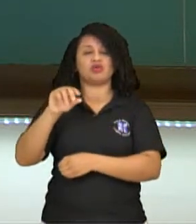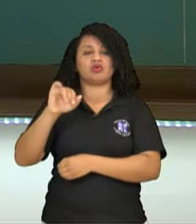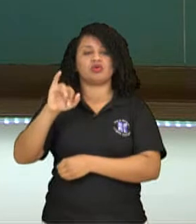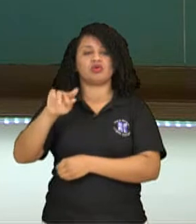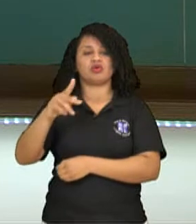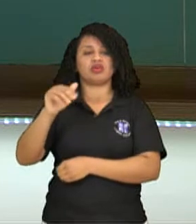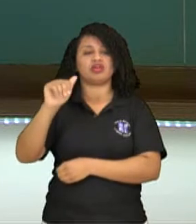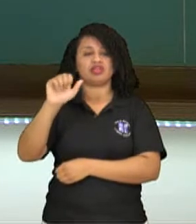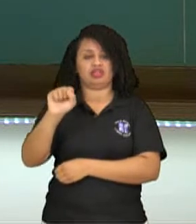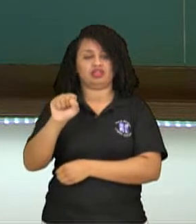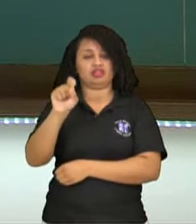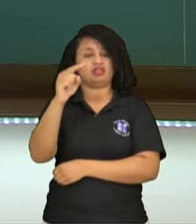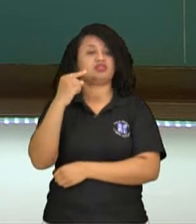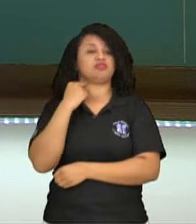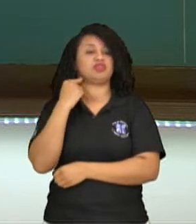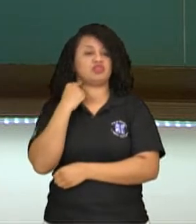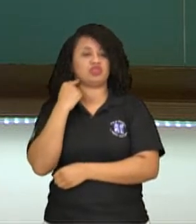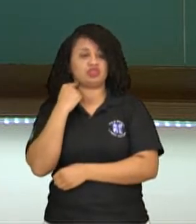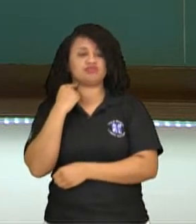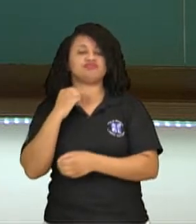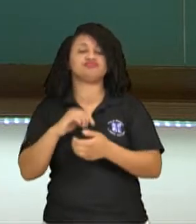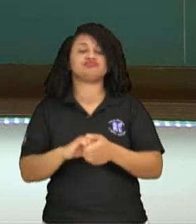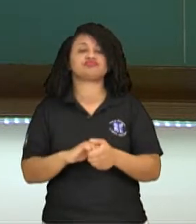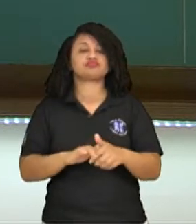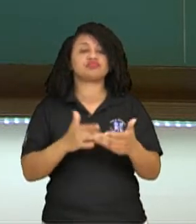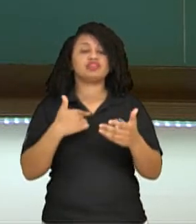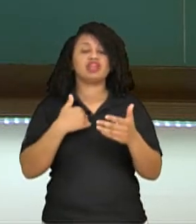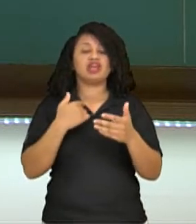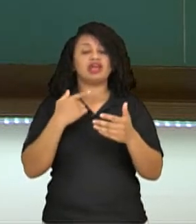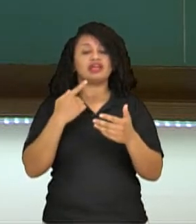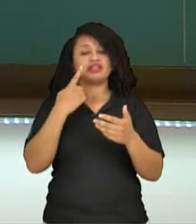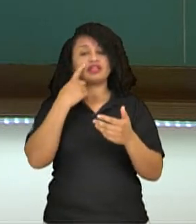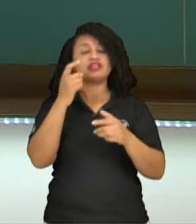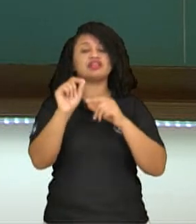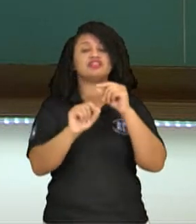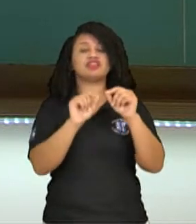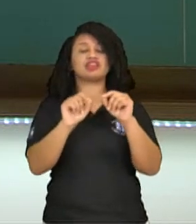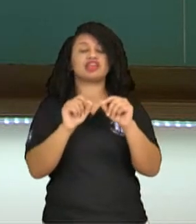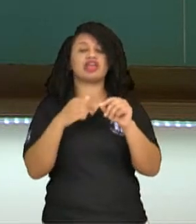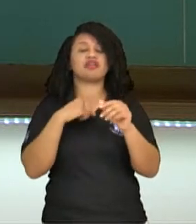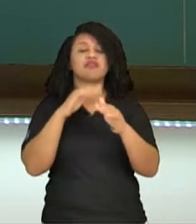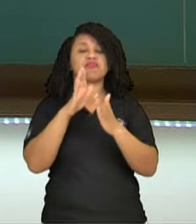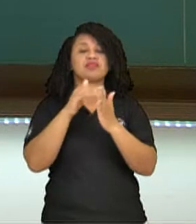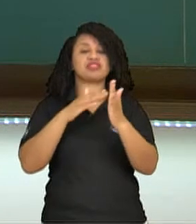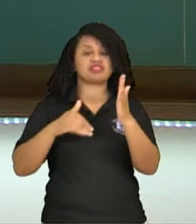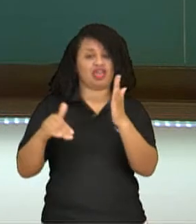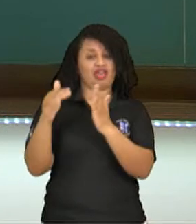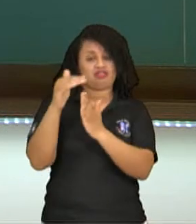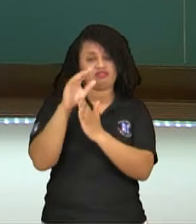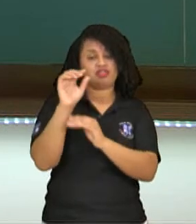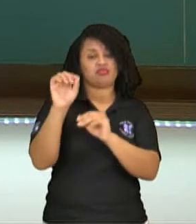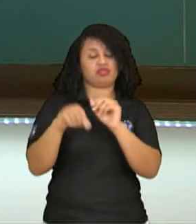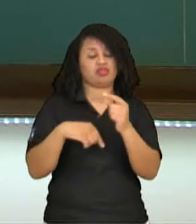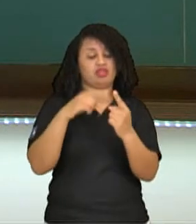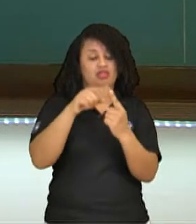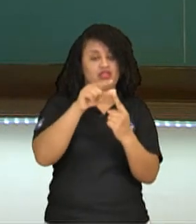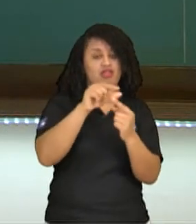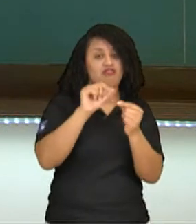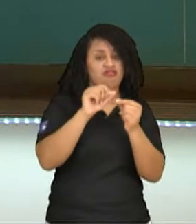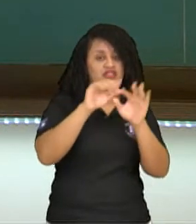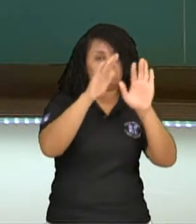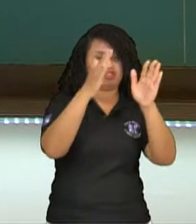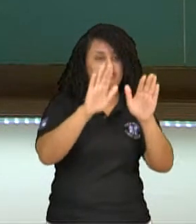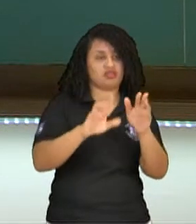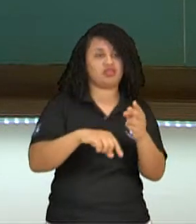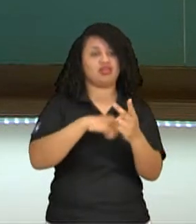em Bom Jesus do Matosinho. E o bacana é que quem encarnava, porque naquela época tinha muito processo de encarnação, que é pintar as esculturas,